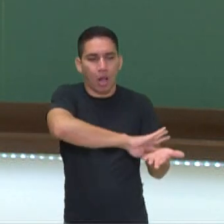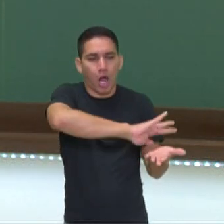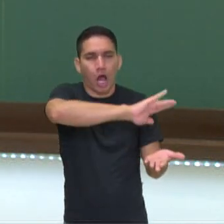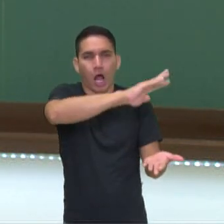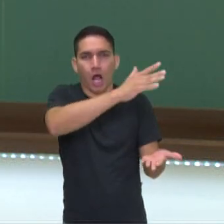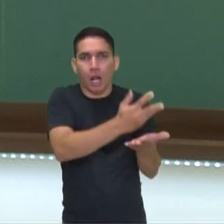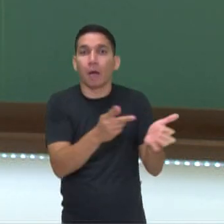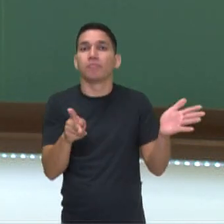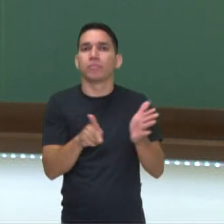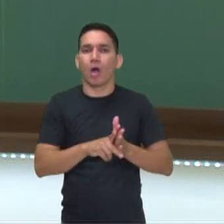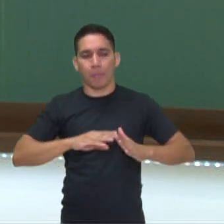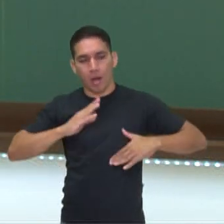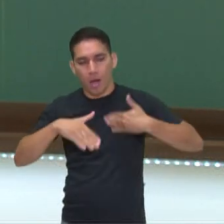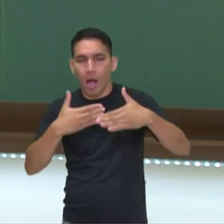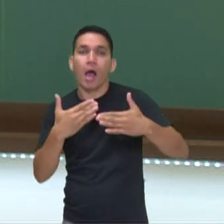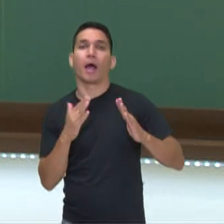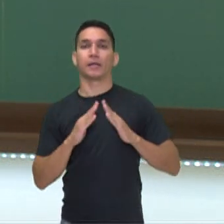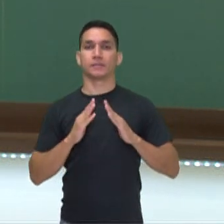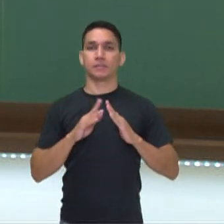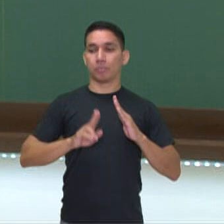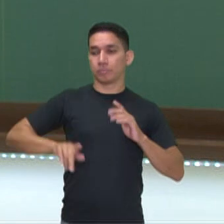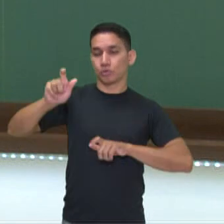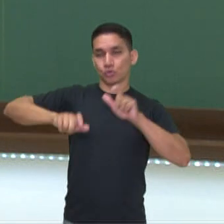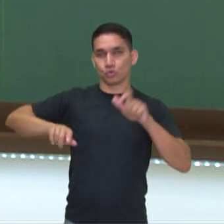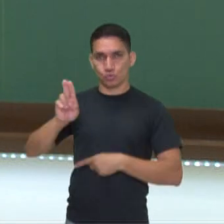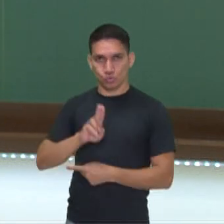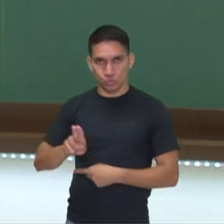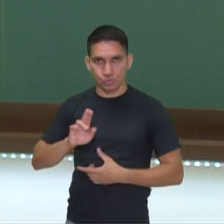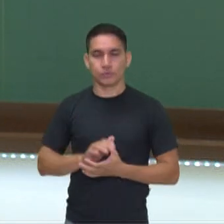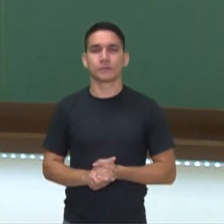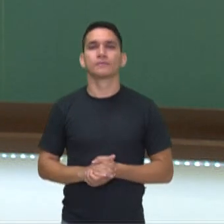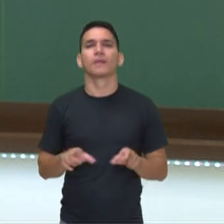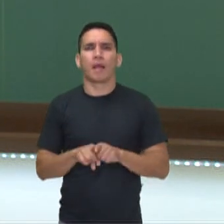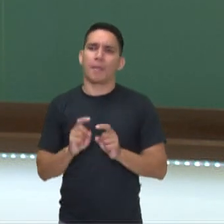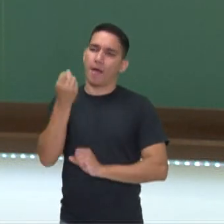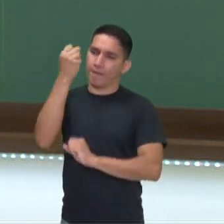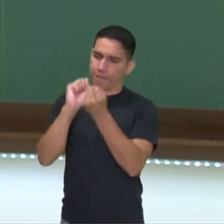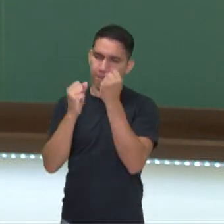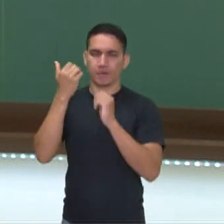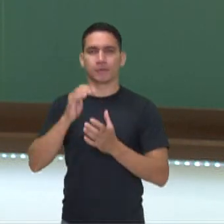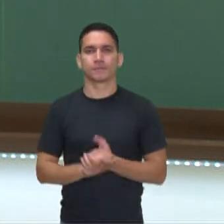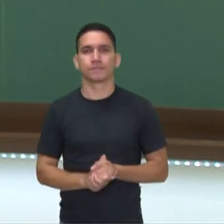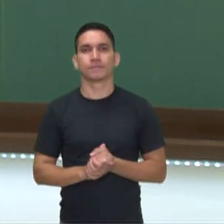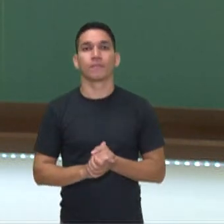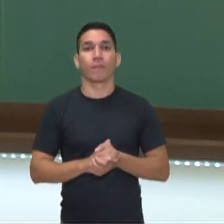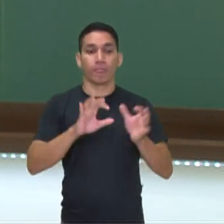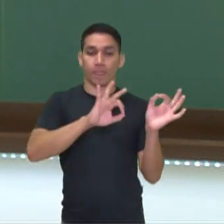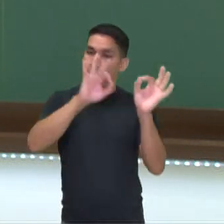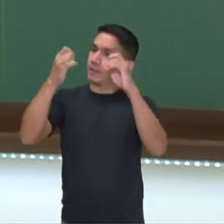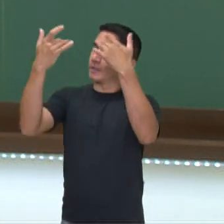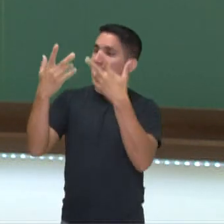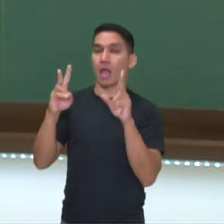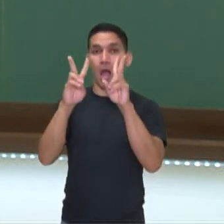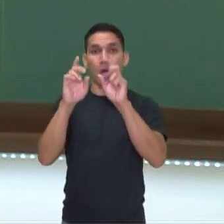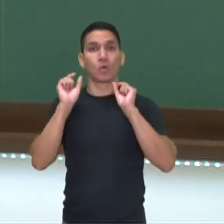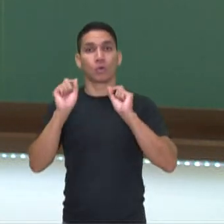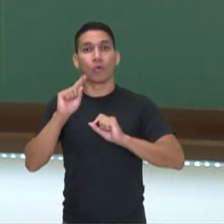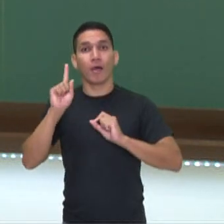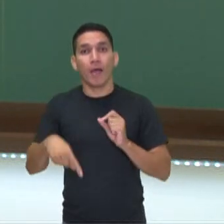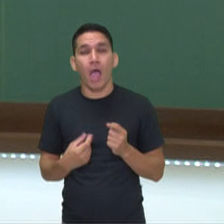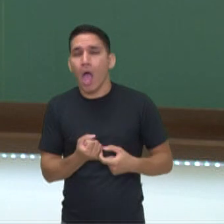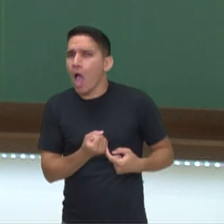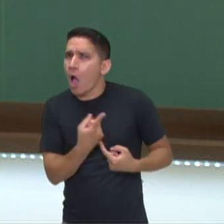das casas das pessoas e também das fábricas. Neste vídeo nós falamos sobre